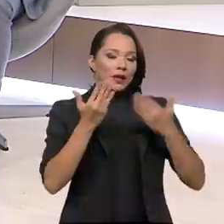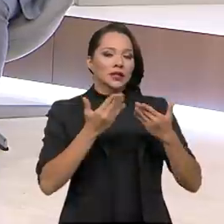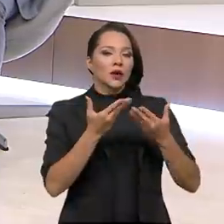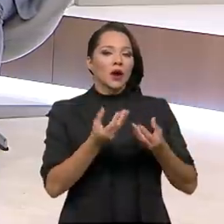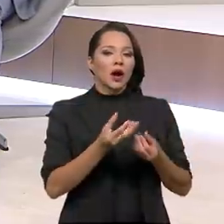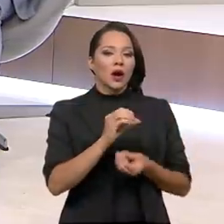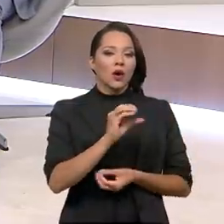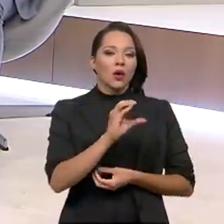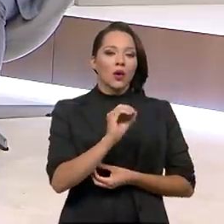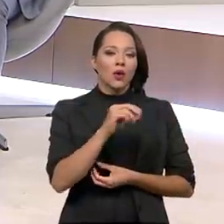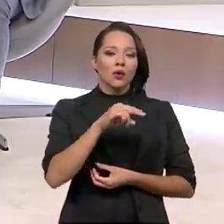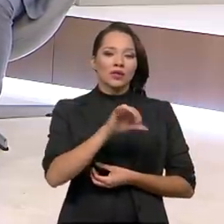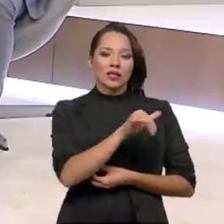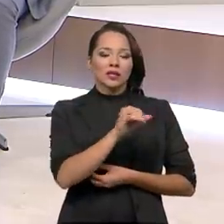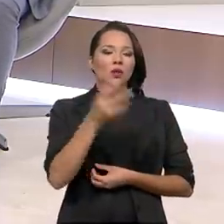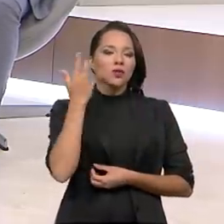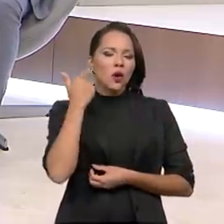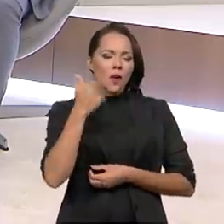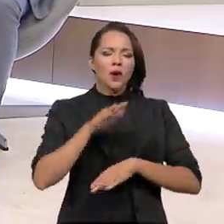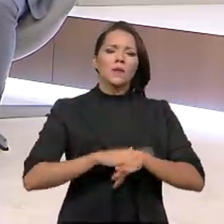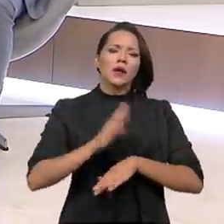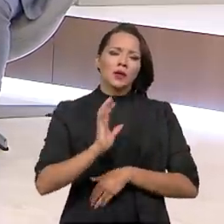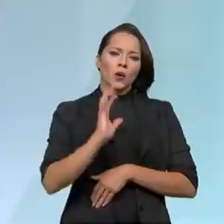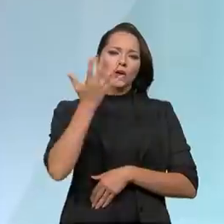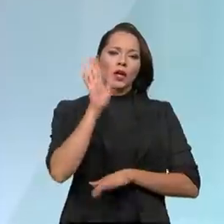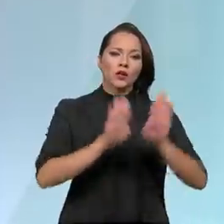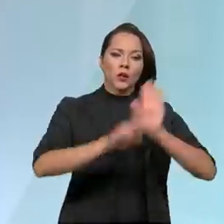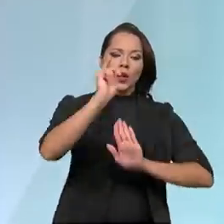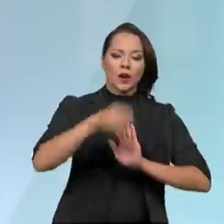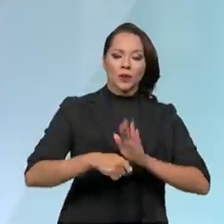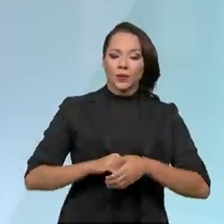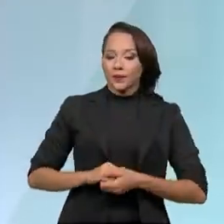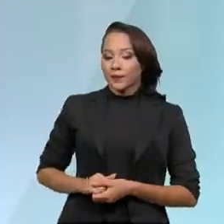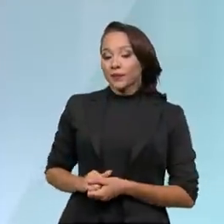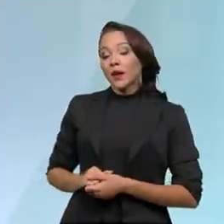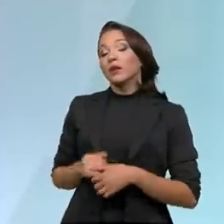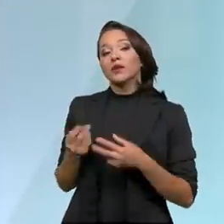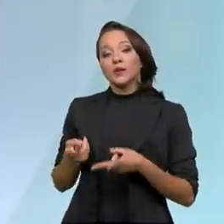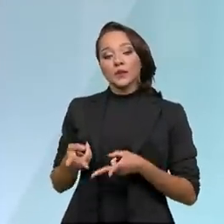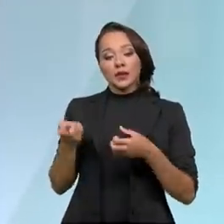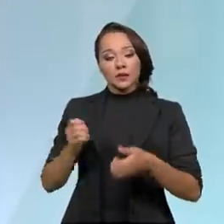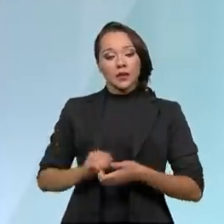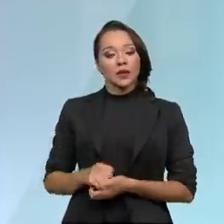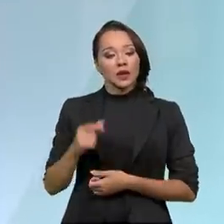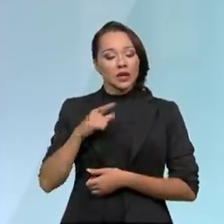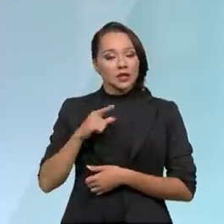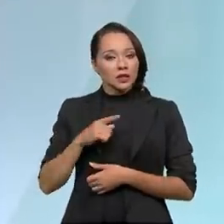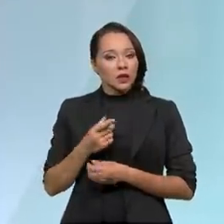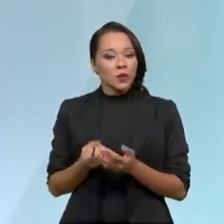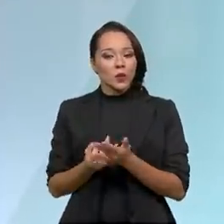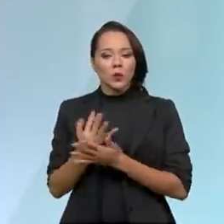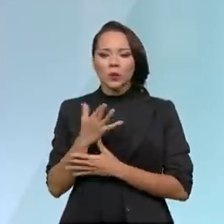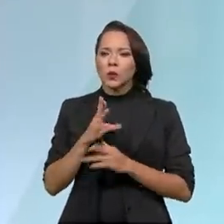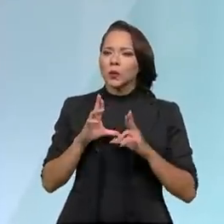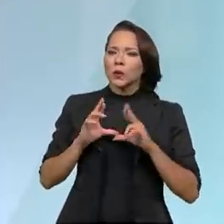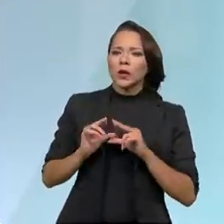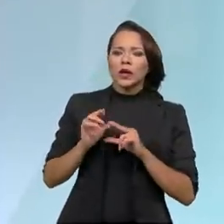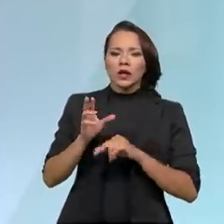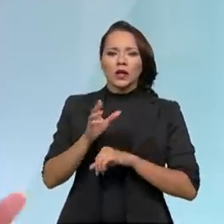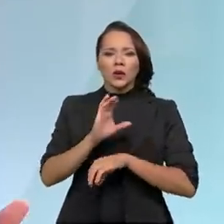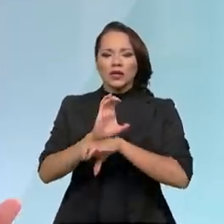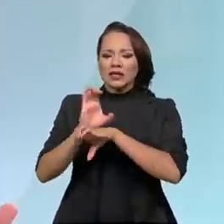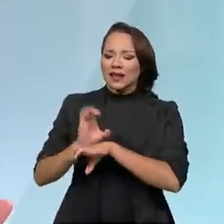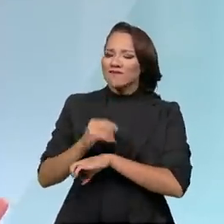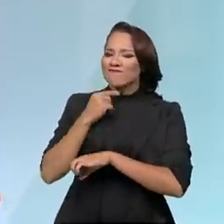concessão normal, que é o que mais acontece nos leilões? A gente percebeu que havia uma demanda reprimida que o Estado